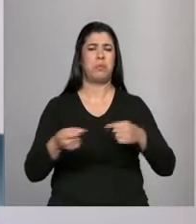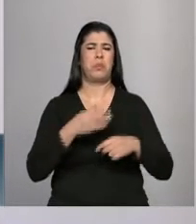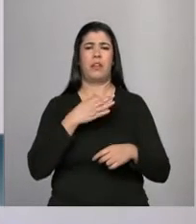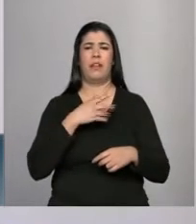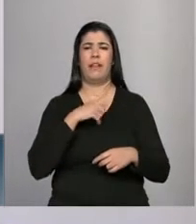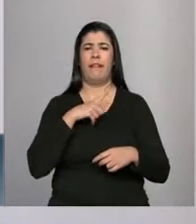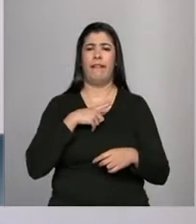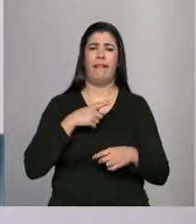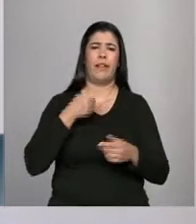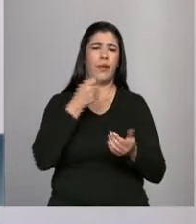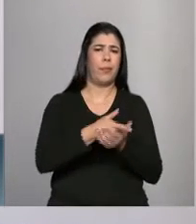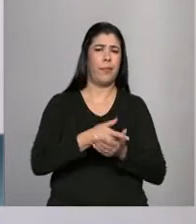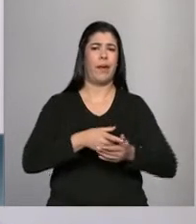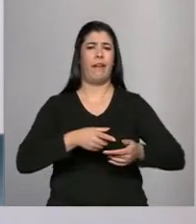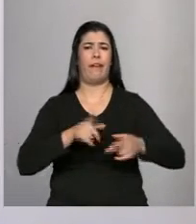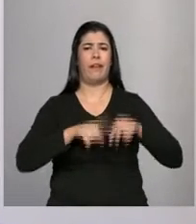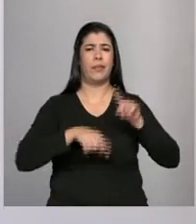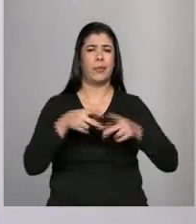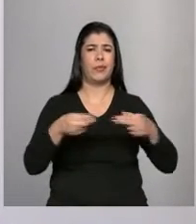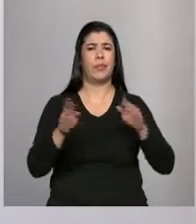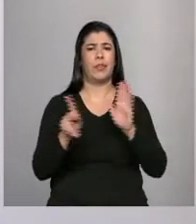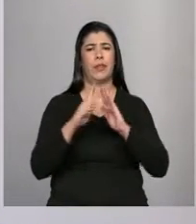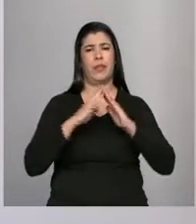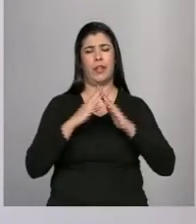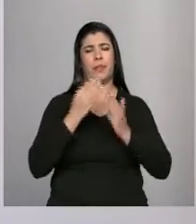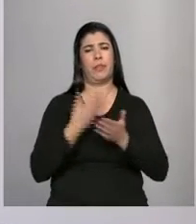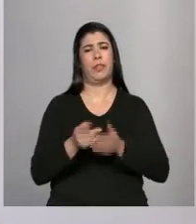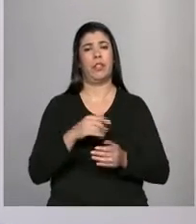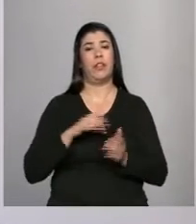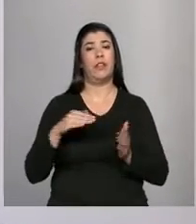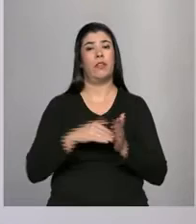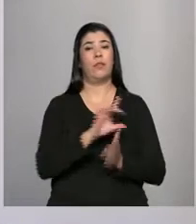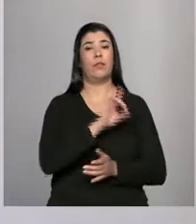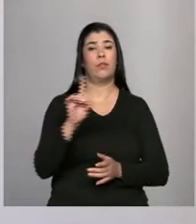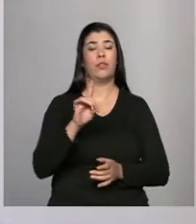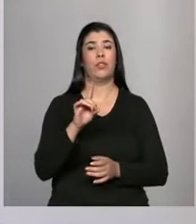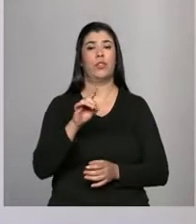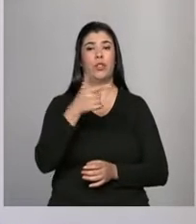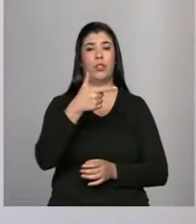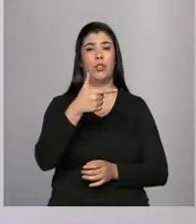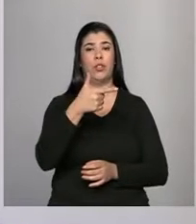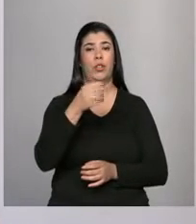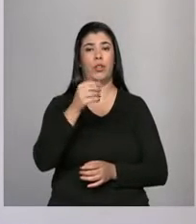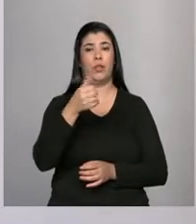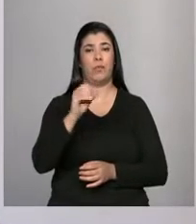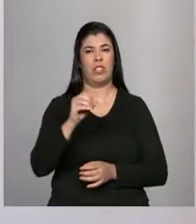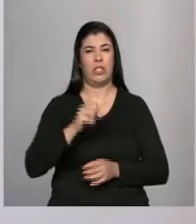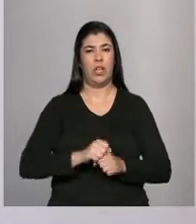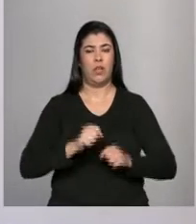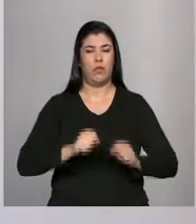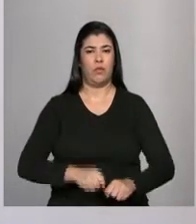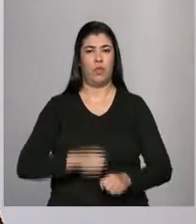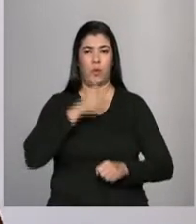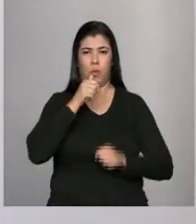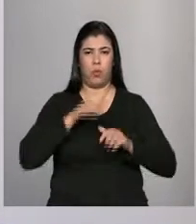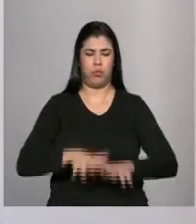comprava e perdia. Aí, como foi um belo dia, em 2010, deu aquela enchente que acabou com tudo no Catarina.